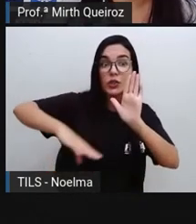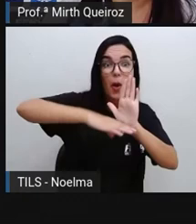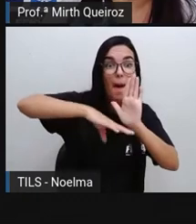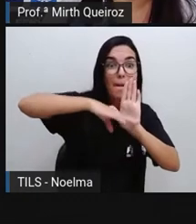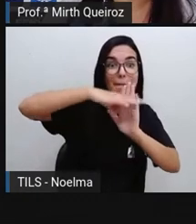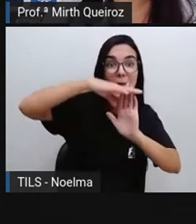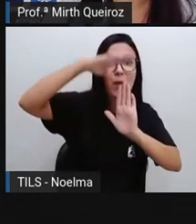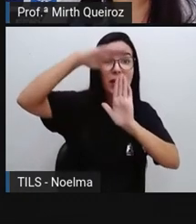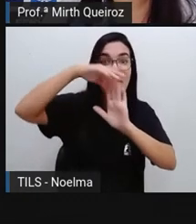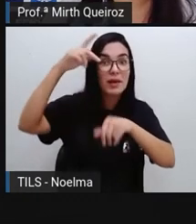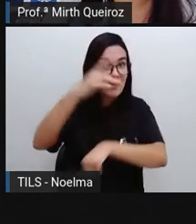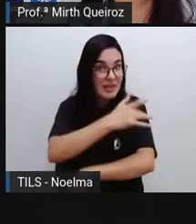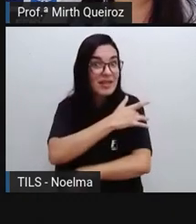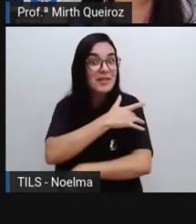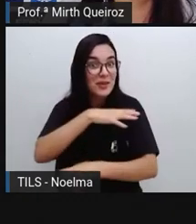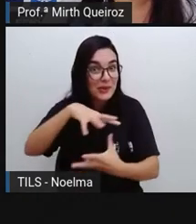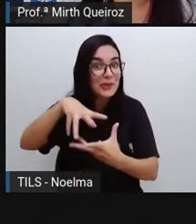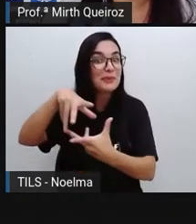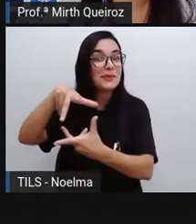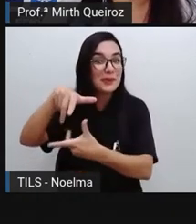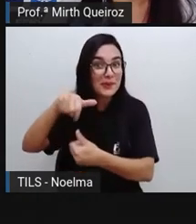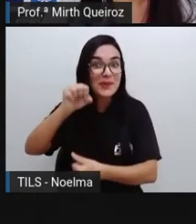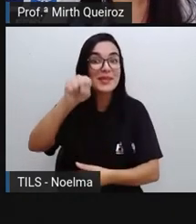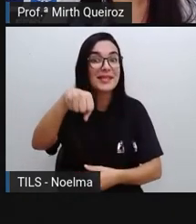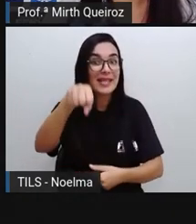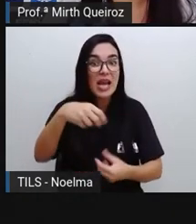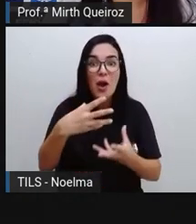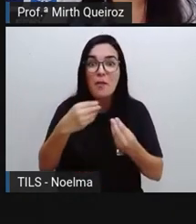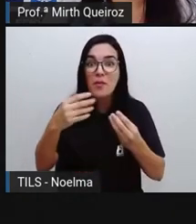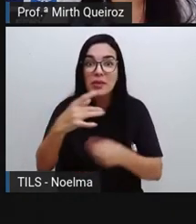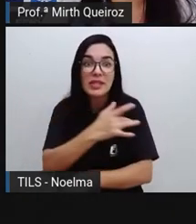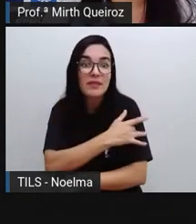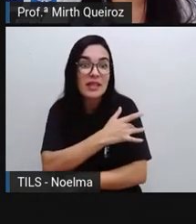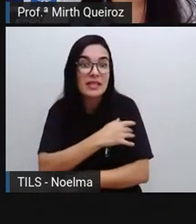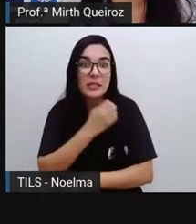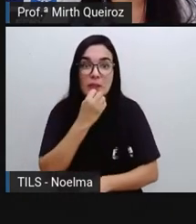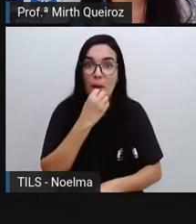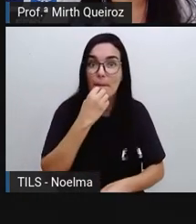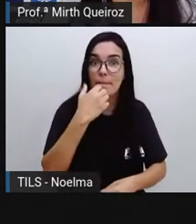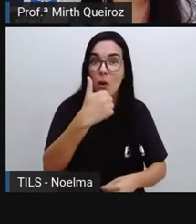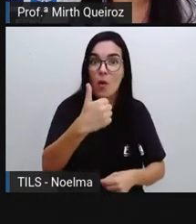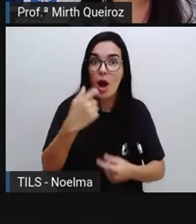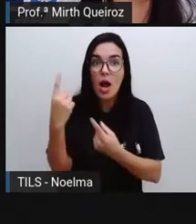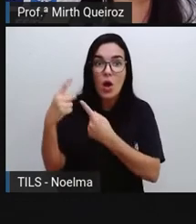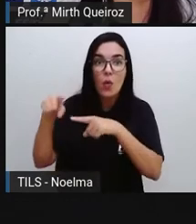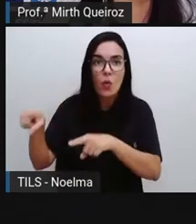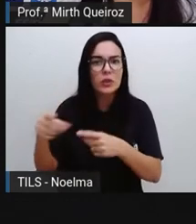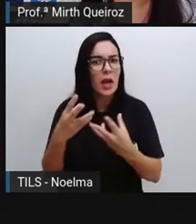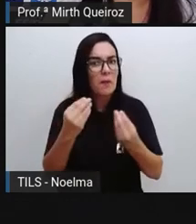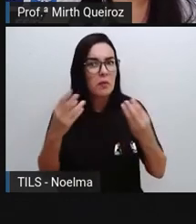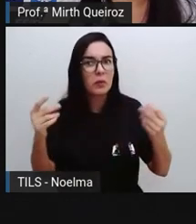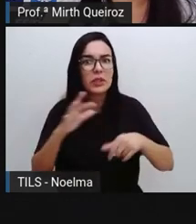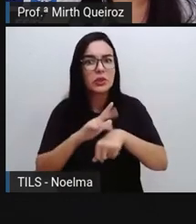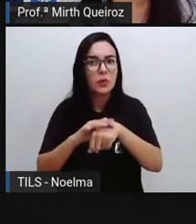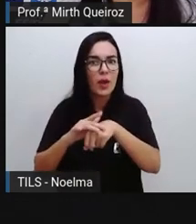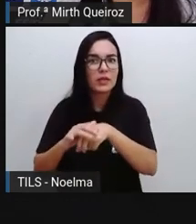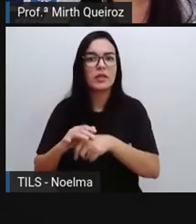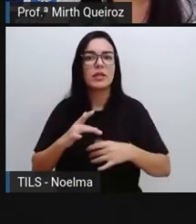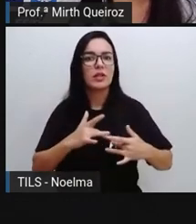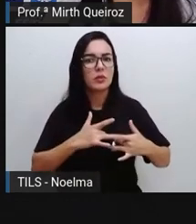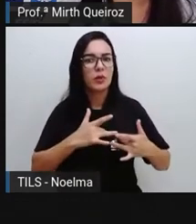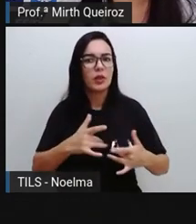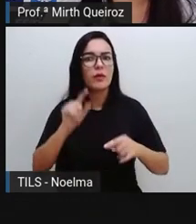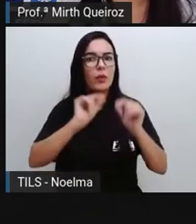maiores programas de vacinação do mundo com muitas vacinas eficazes contra diversas doenças